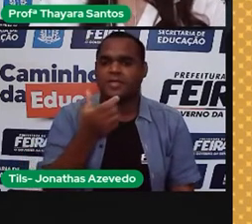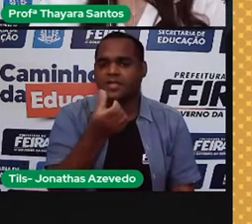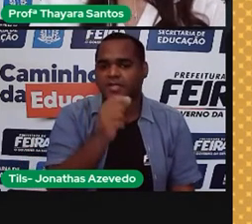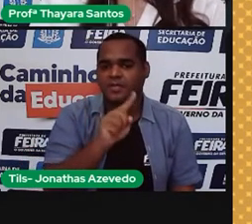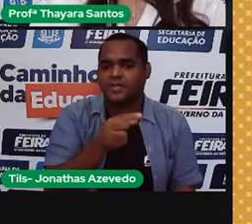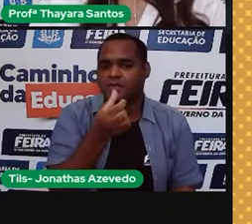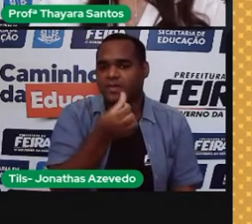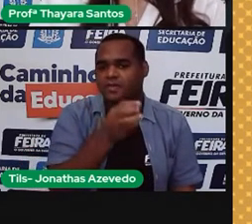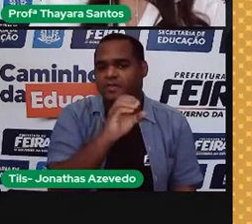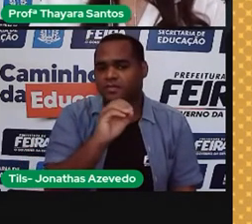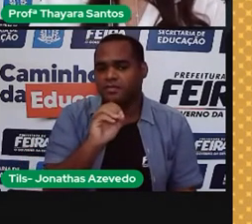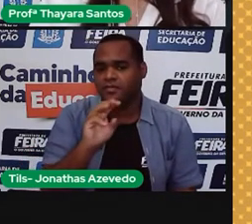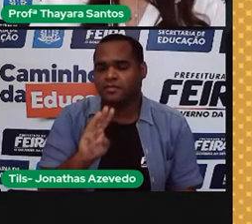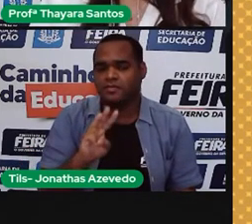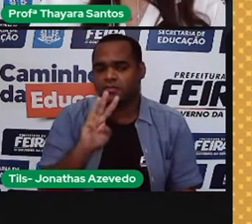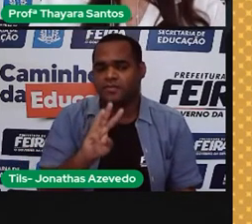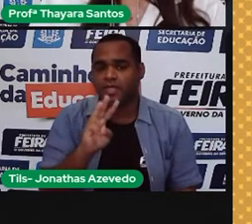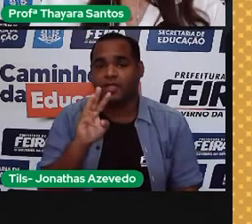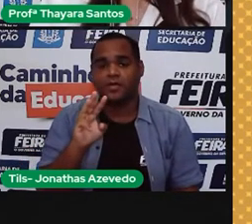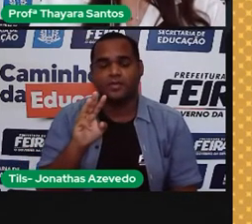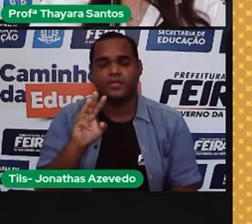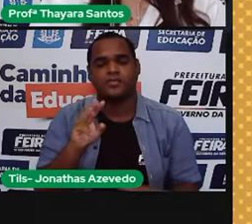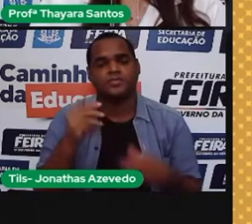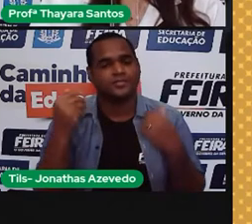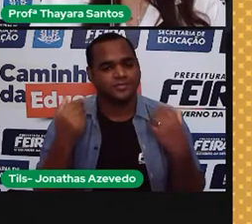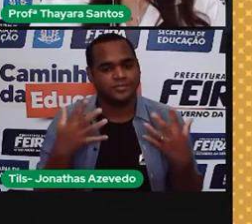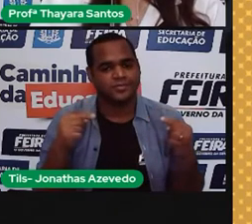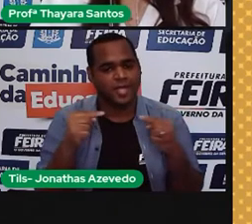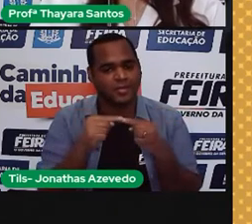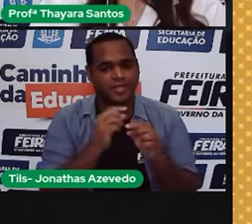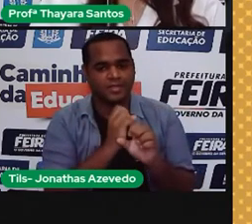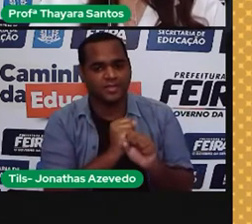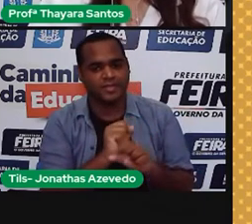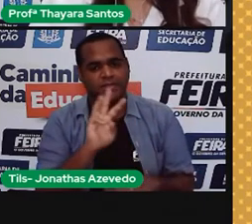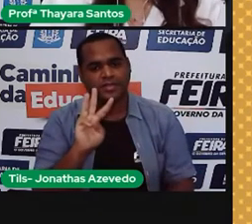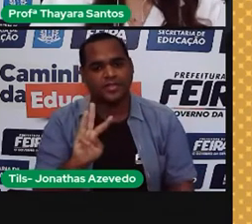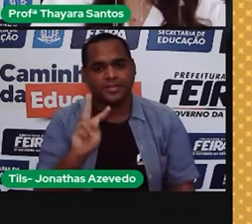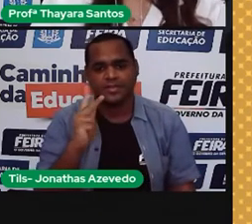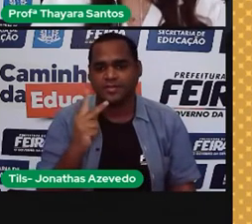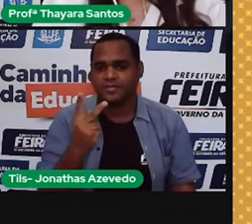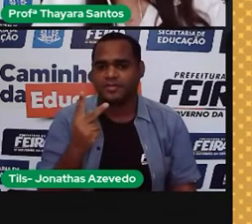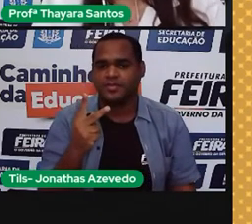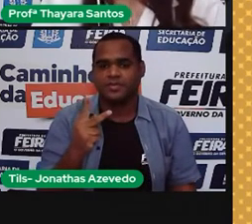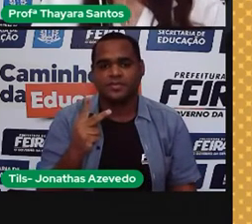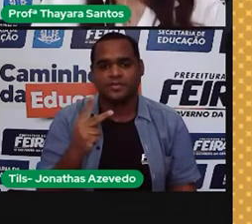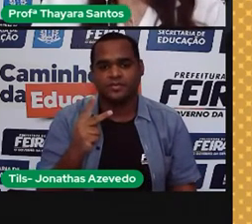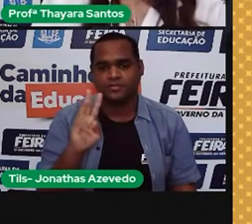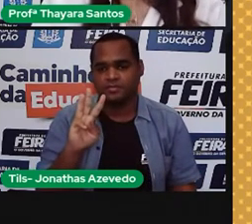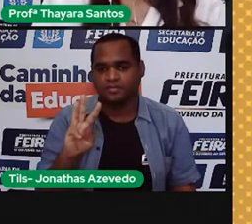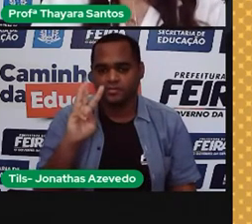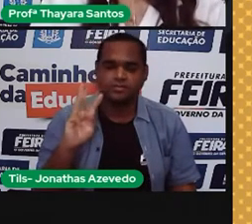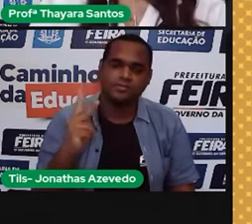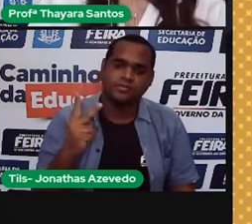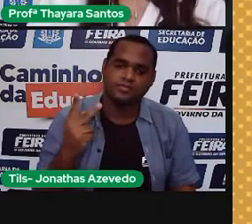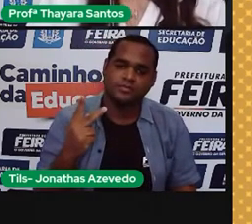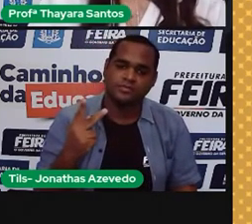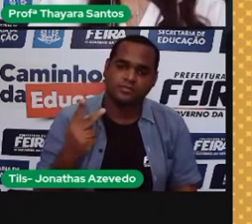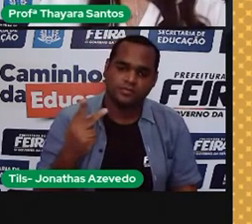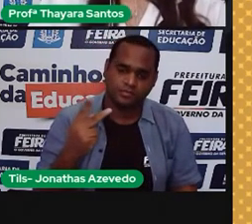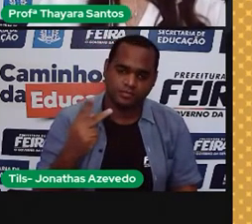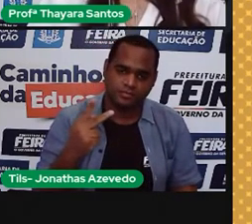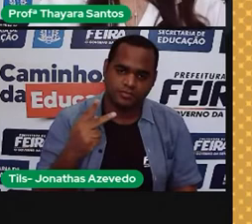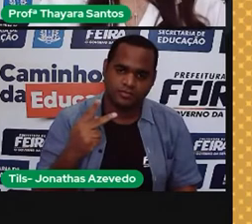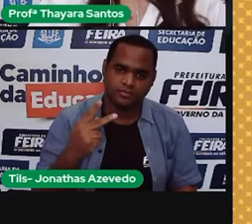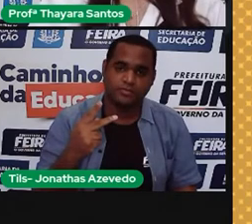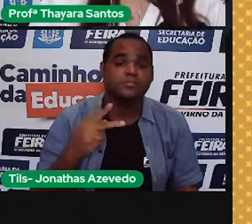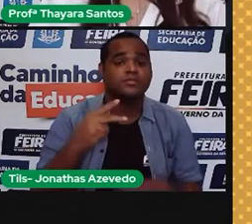.600 watts hora. Por isso que está W de watts, o H de hora. Só